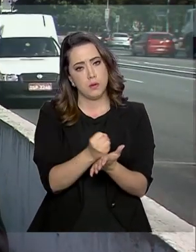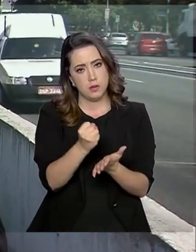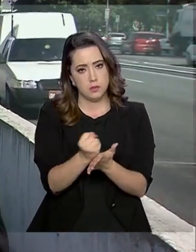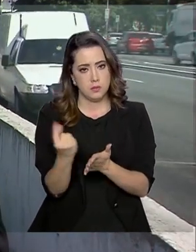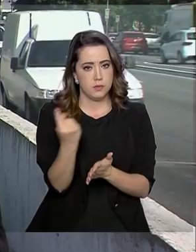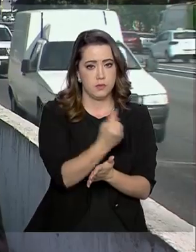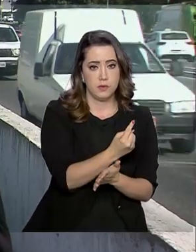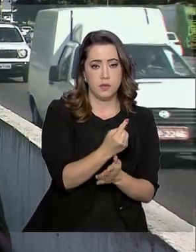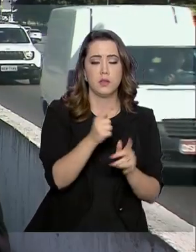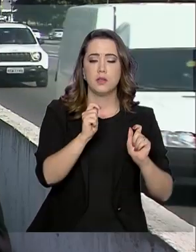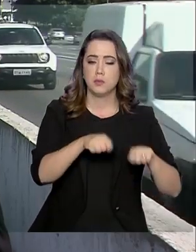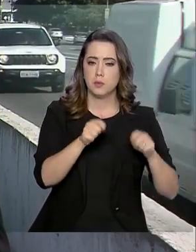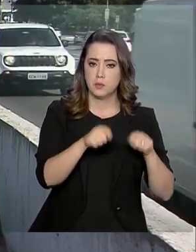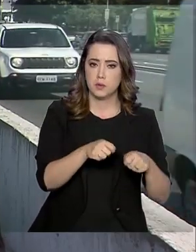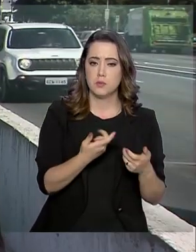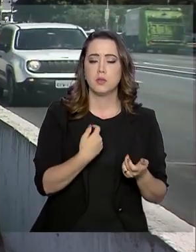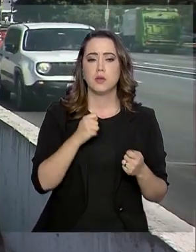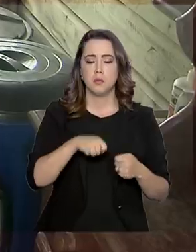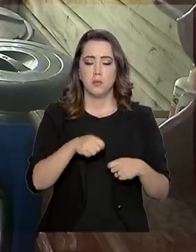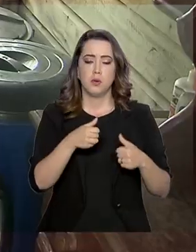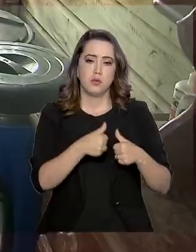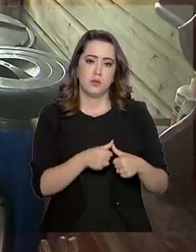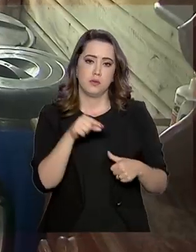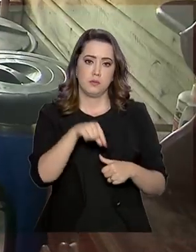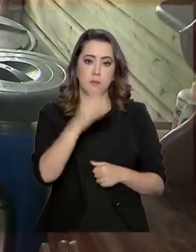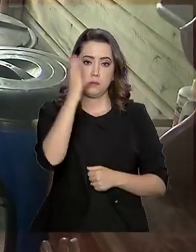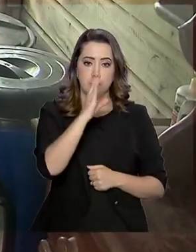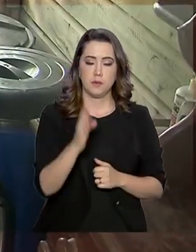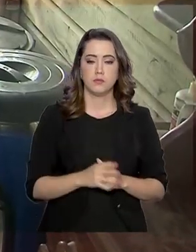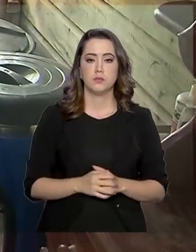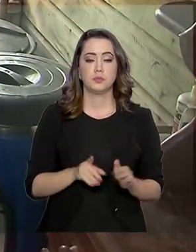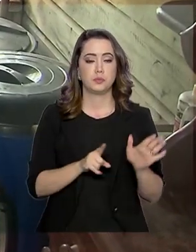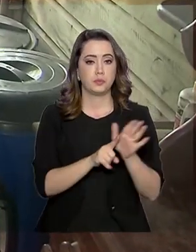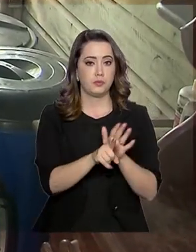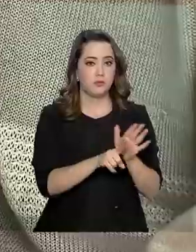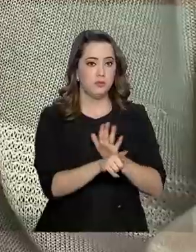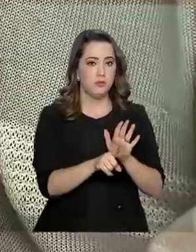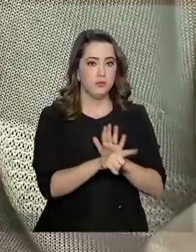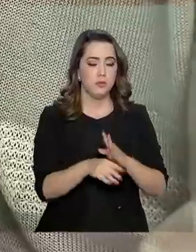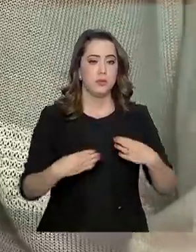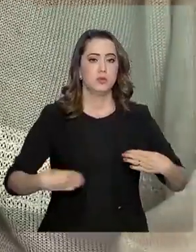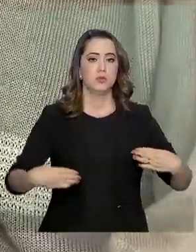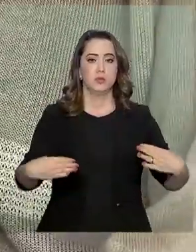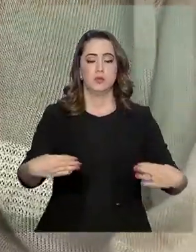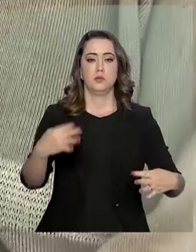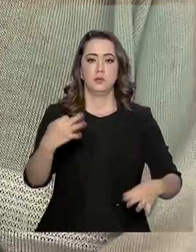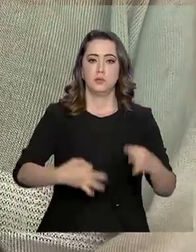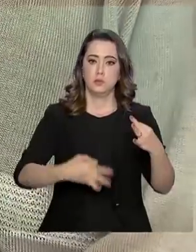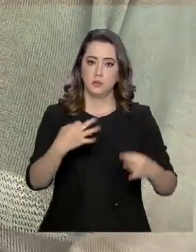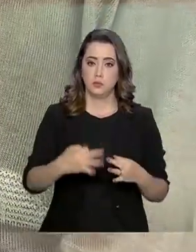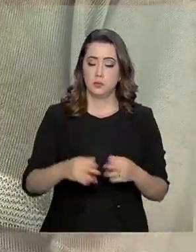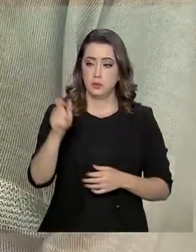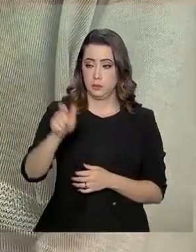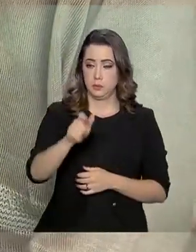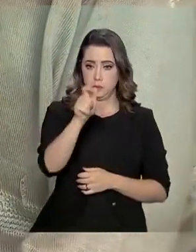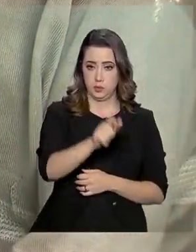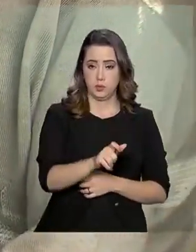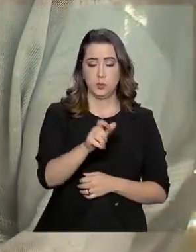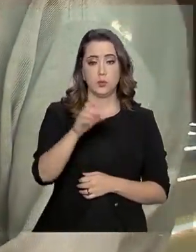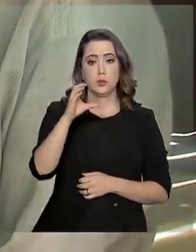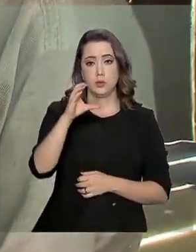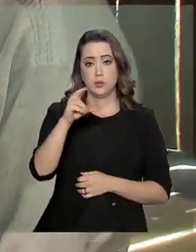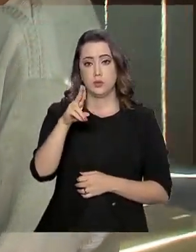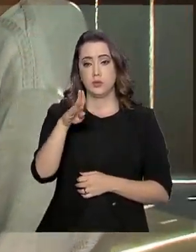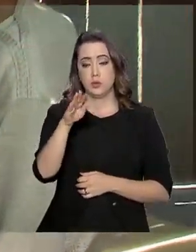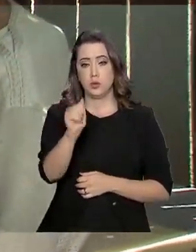financeira de se manter aqui no país. Segundo o levantamento do Ministério da Justiça e Segurança Pública, os imigrantes cubanos realizaram